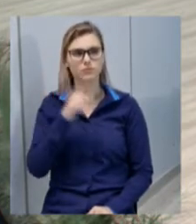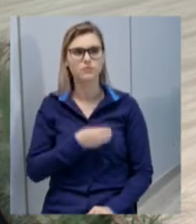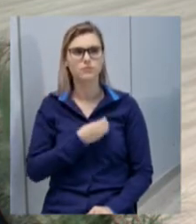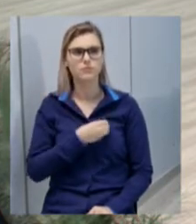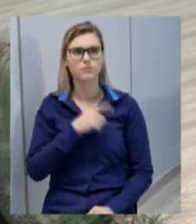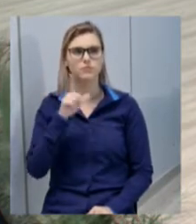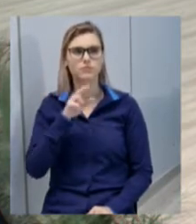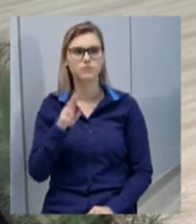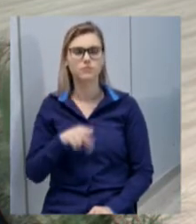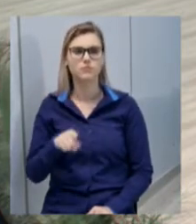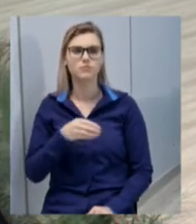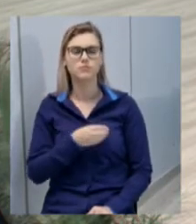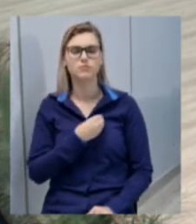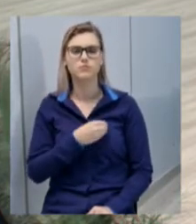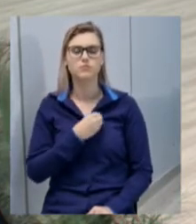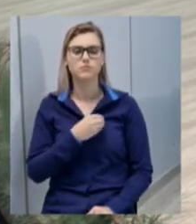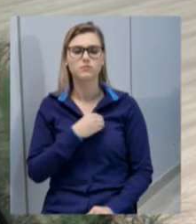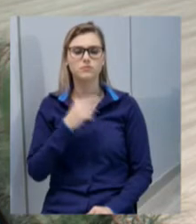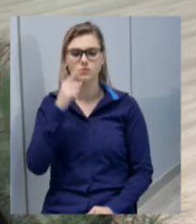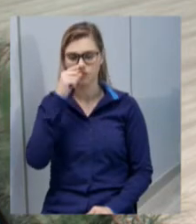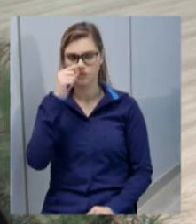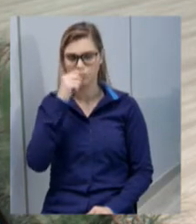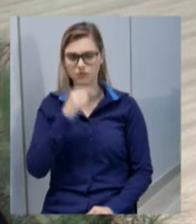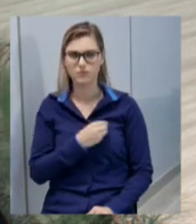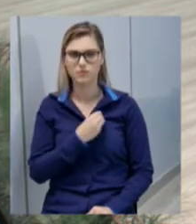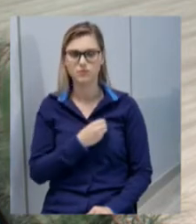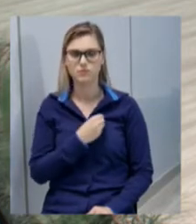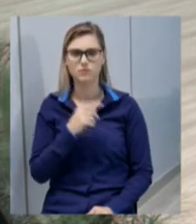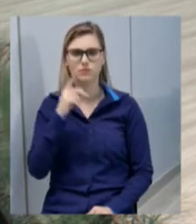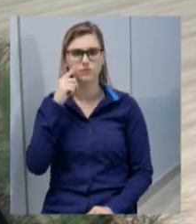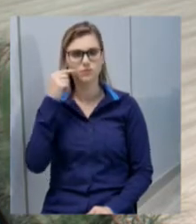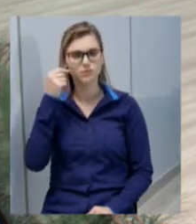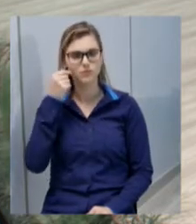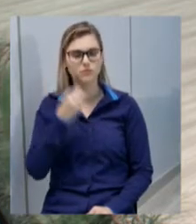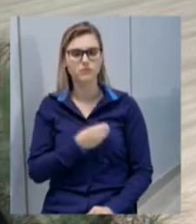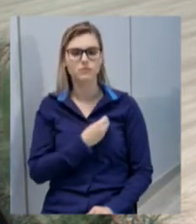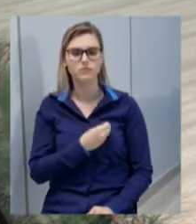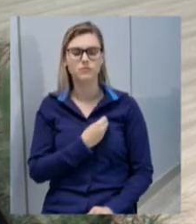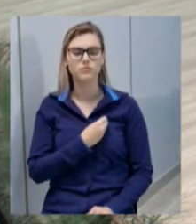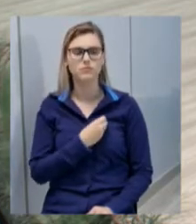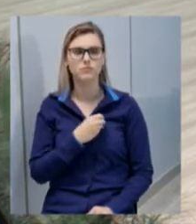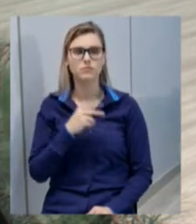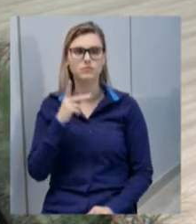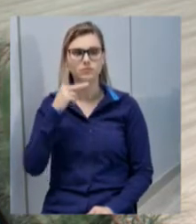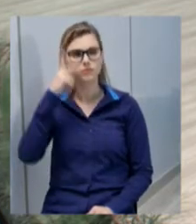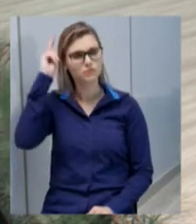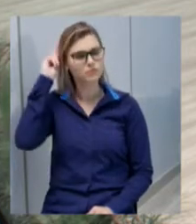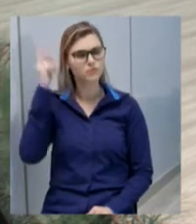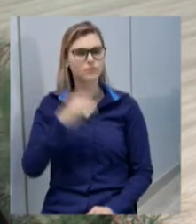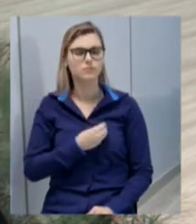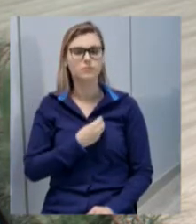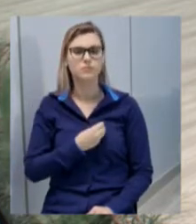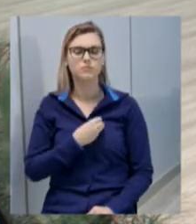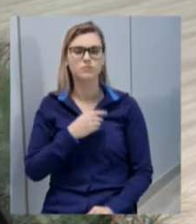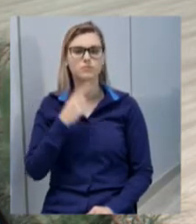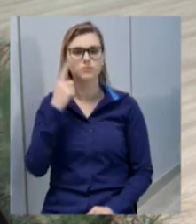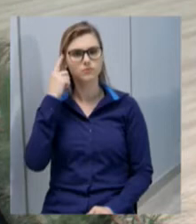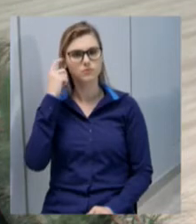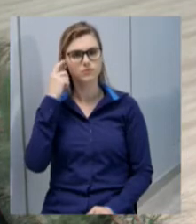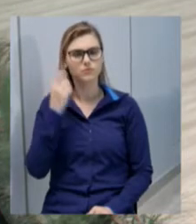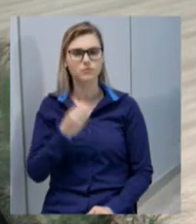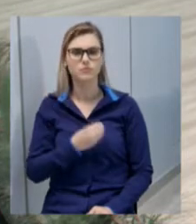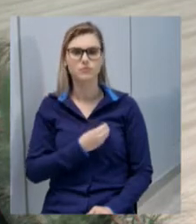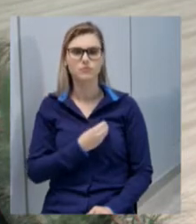Luiz Augusto presente vereador Tcheker presente vereador Doutor Ricardo presente vereador Piccoli presente vereador Turilson